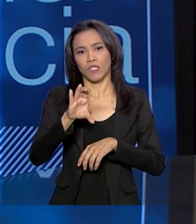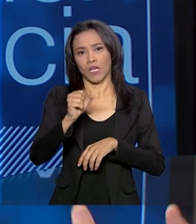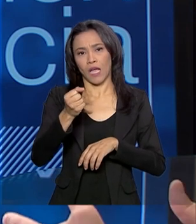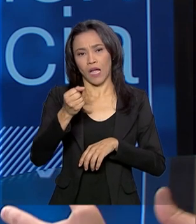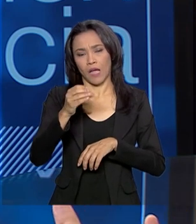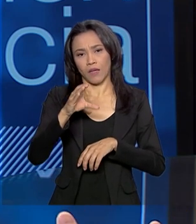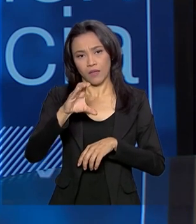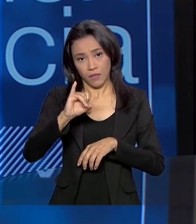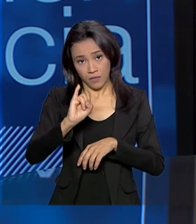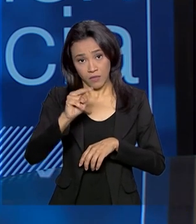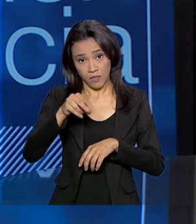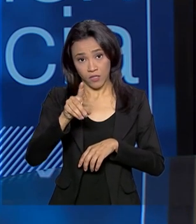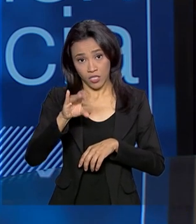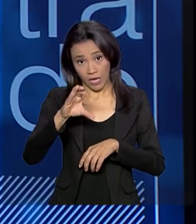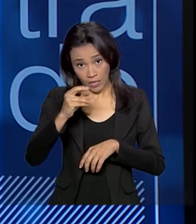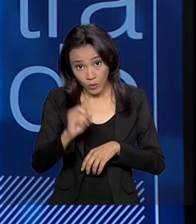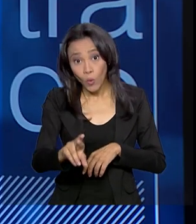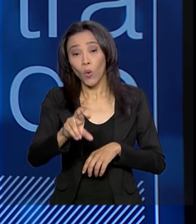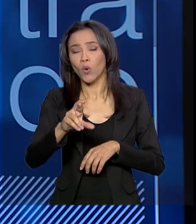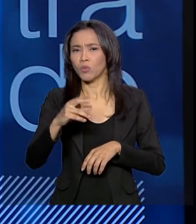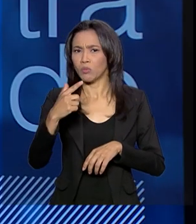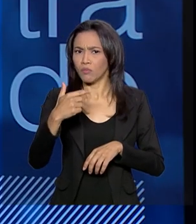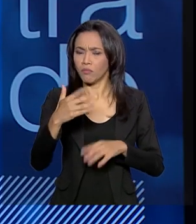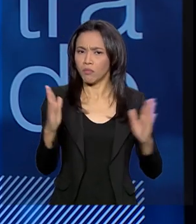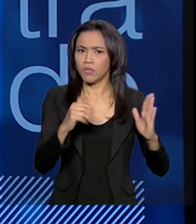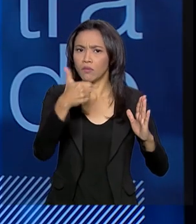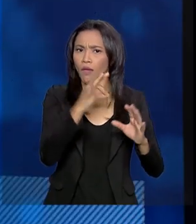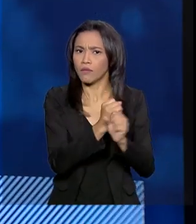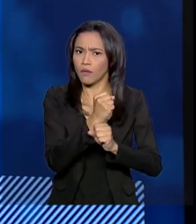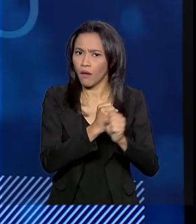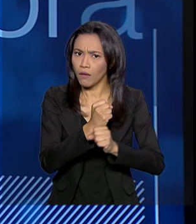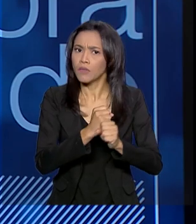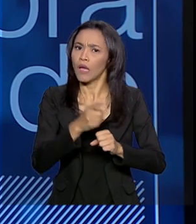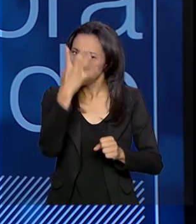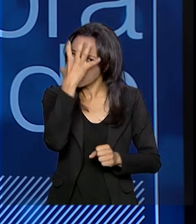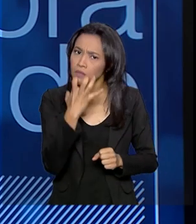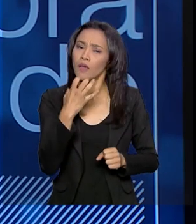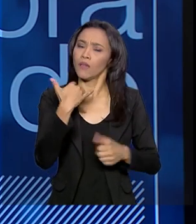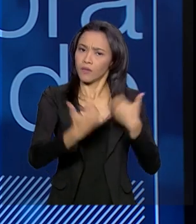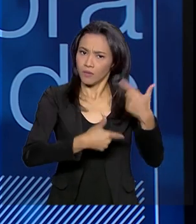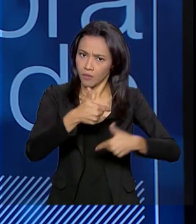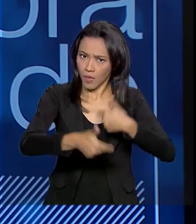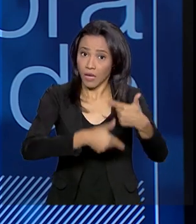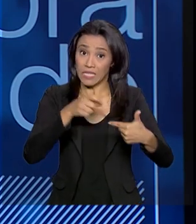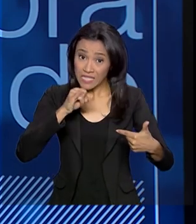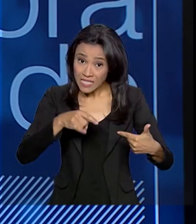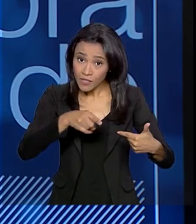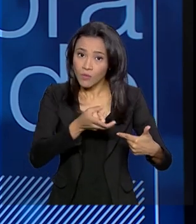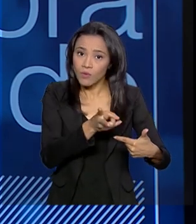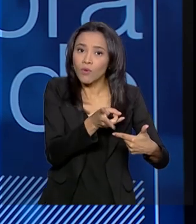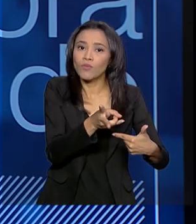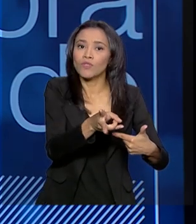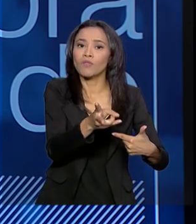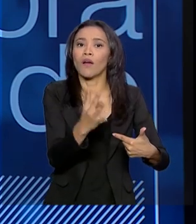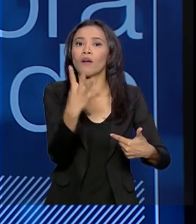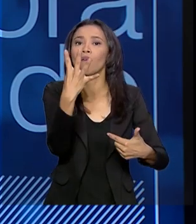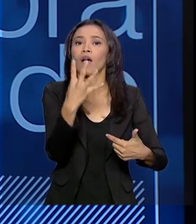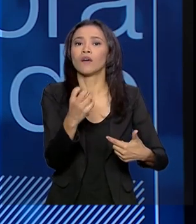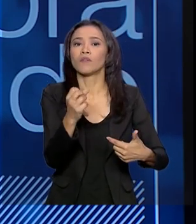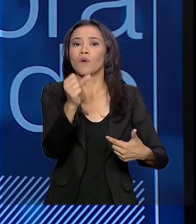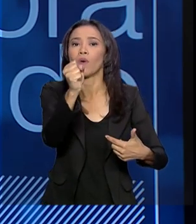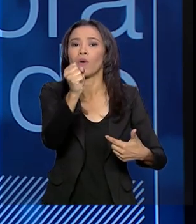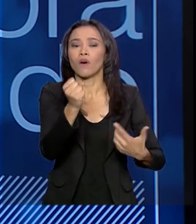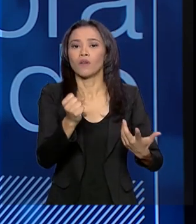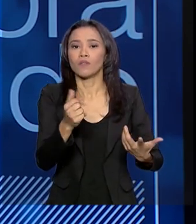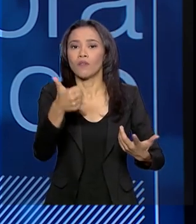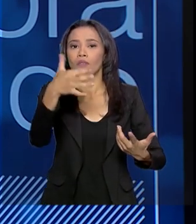sério, um trabalho focado, tem gerado já resultados. Agora, imagina se esse resultado persistir por 4, 8,